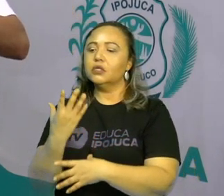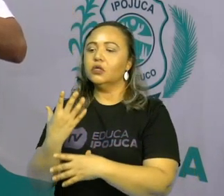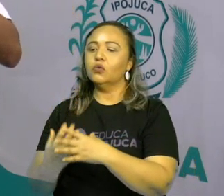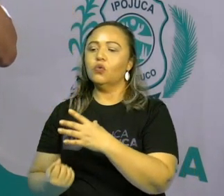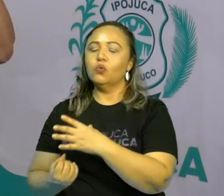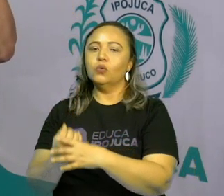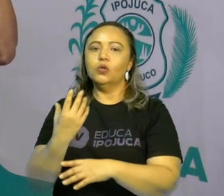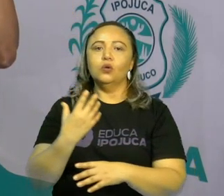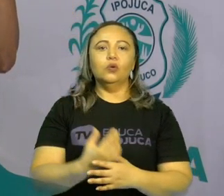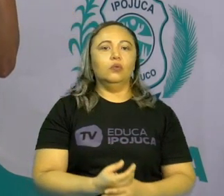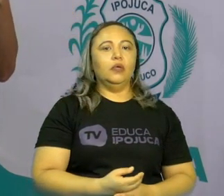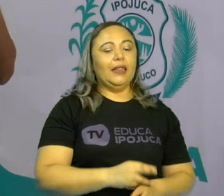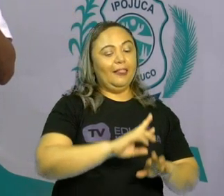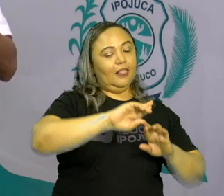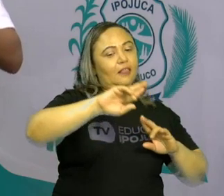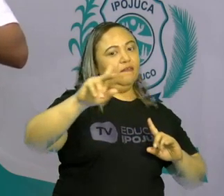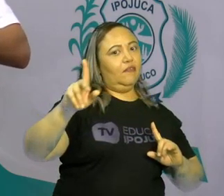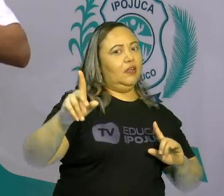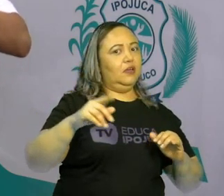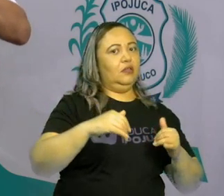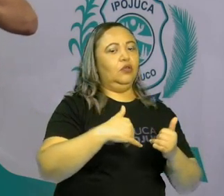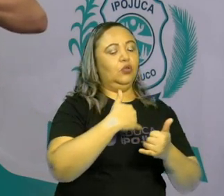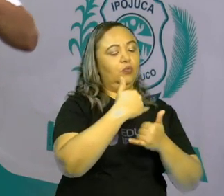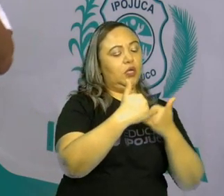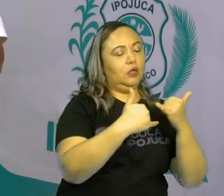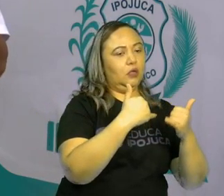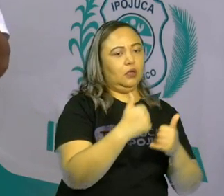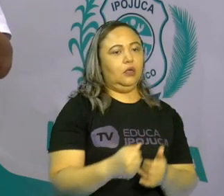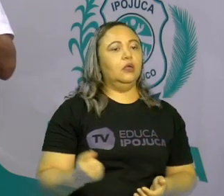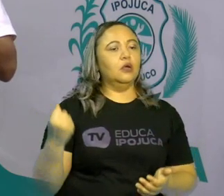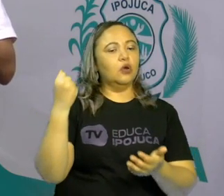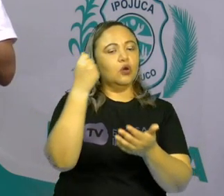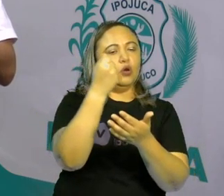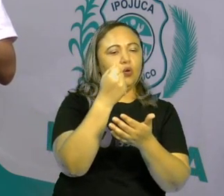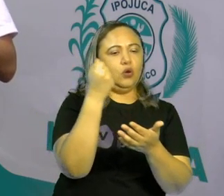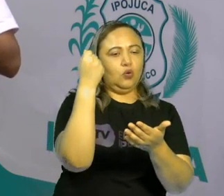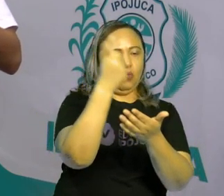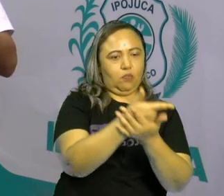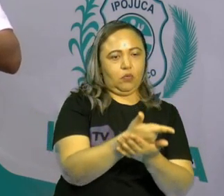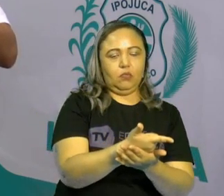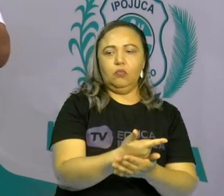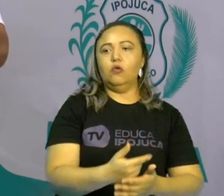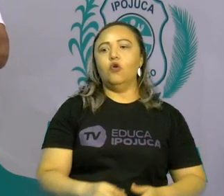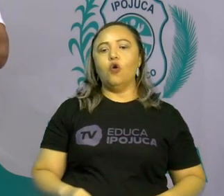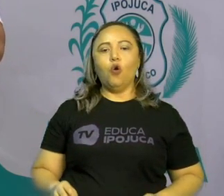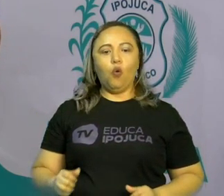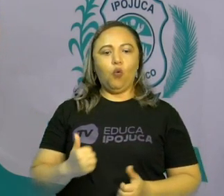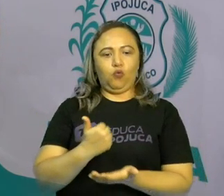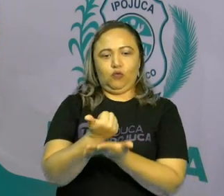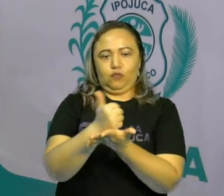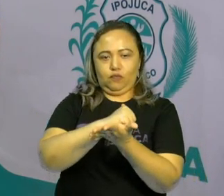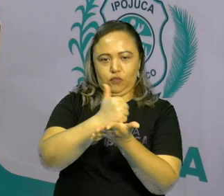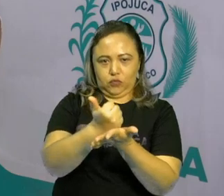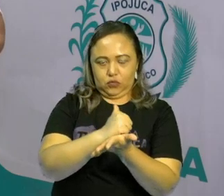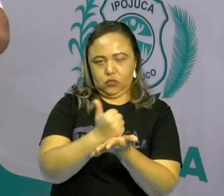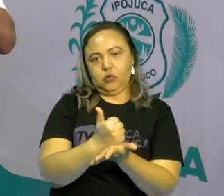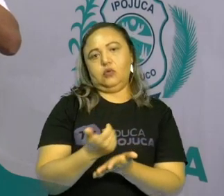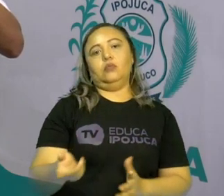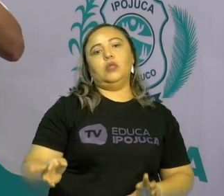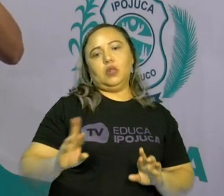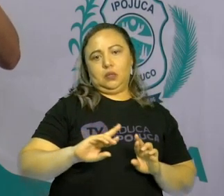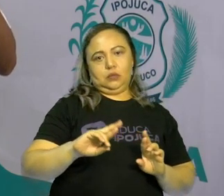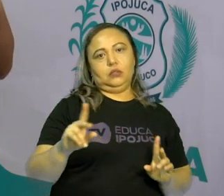a gente compra, que é feito de plástico, aqueles jogos de videogames. São brincadeiras populares, como nós vimos aqui.